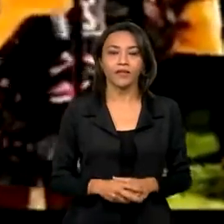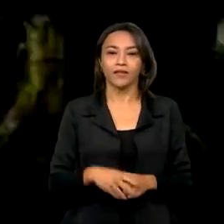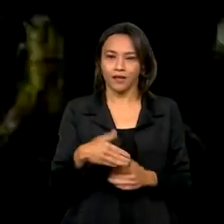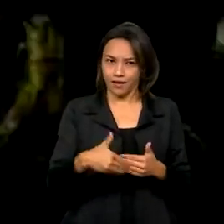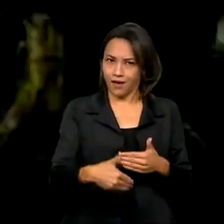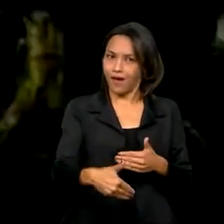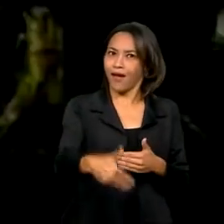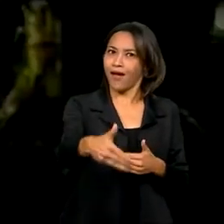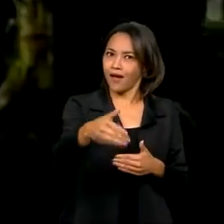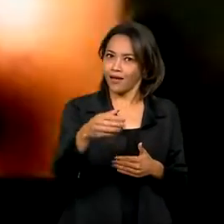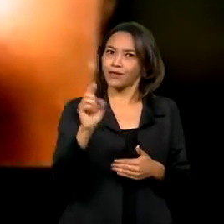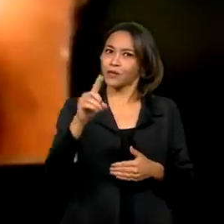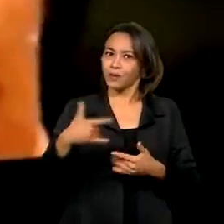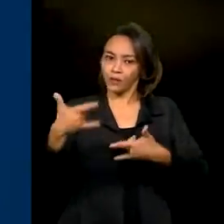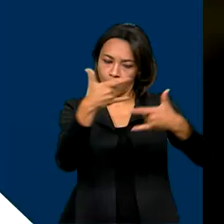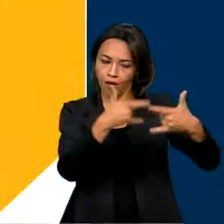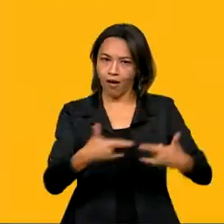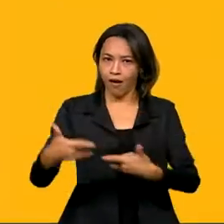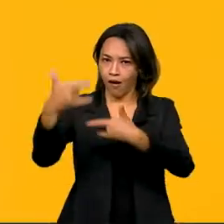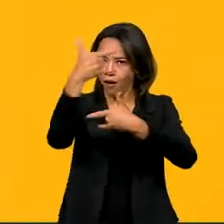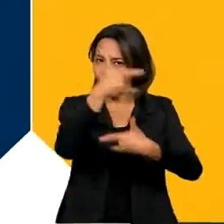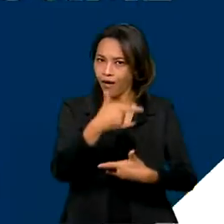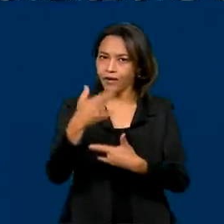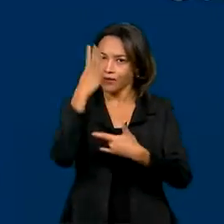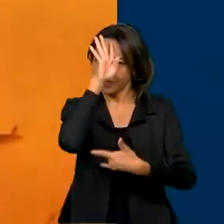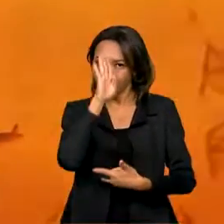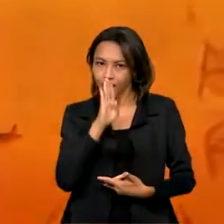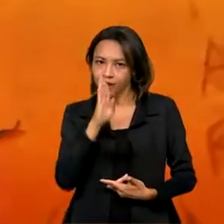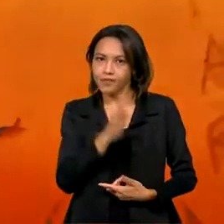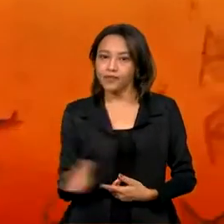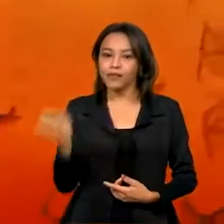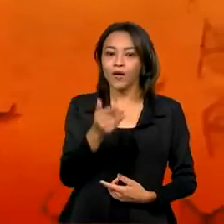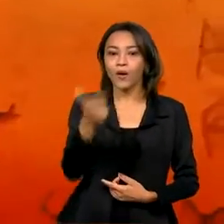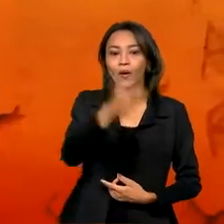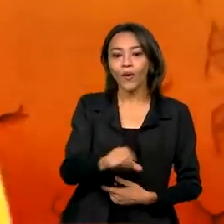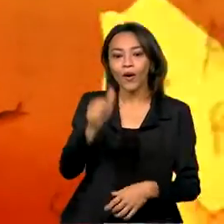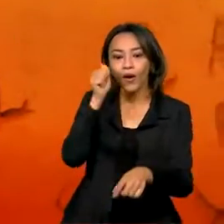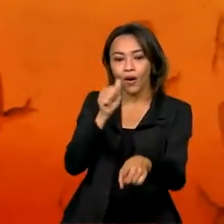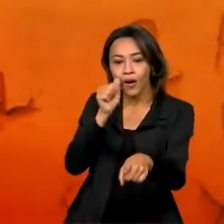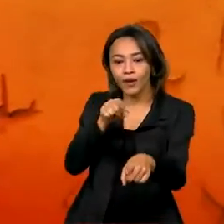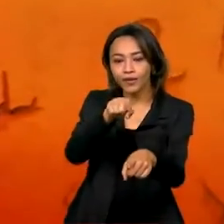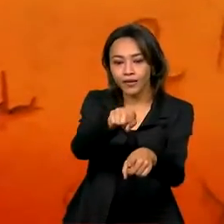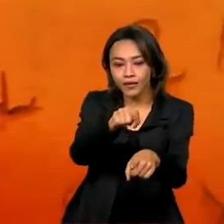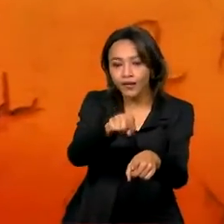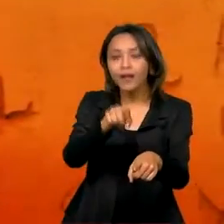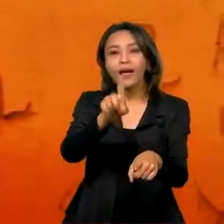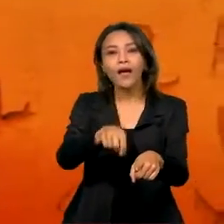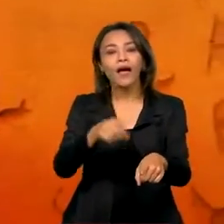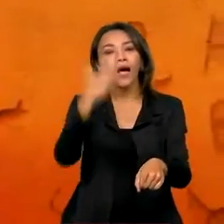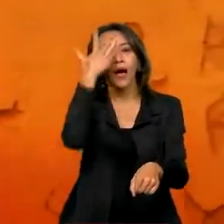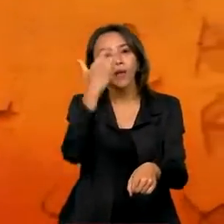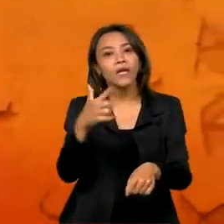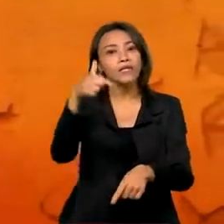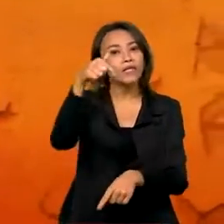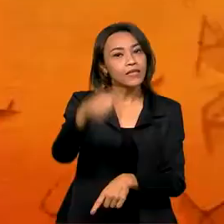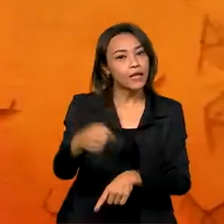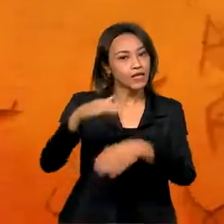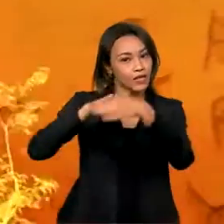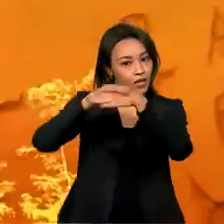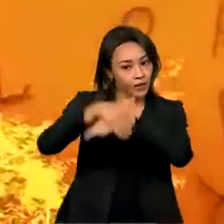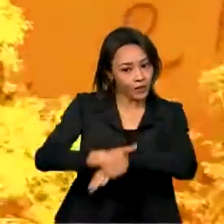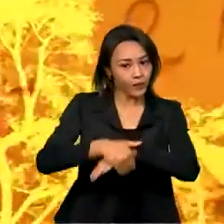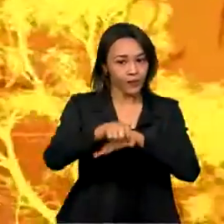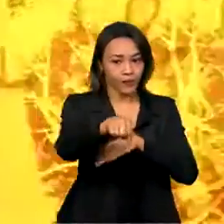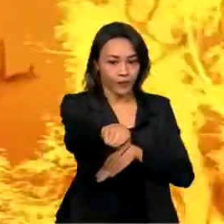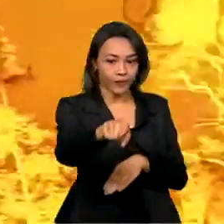fim de semana todo, online e de graça. Letícia Fialho é a atração musical de amanhã, 7 da noite, na Mostra Internacional de